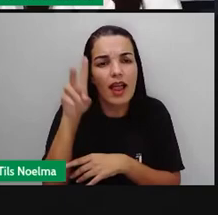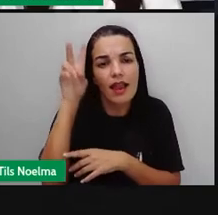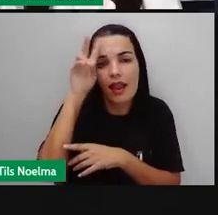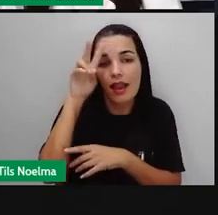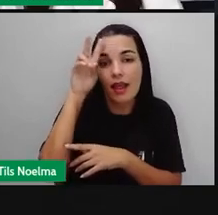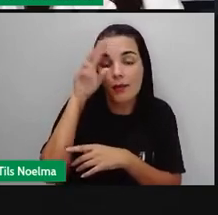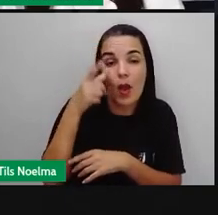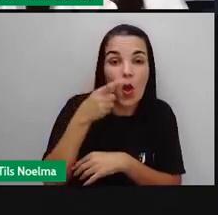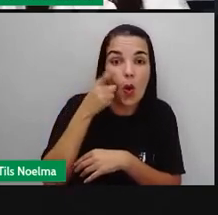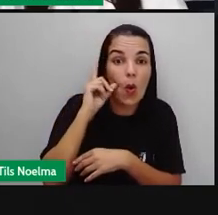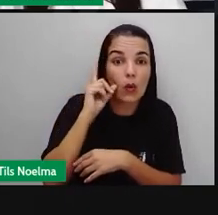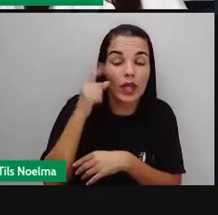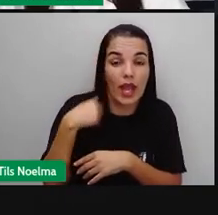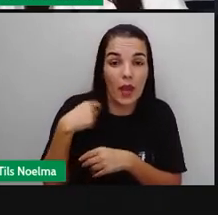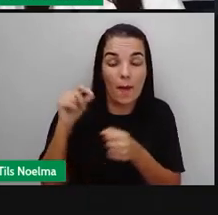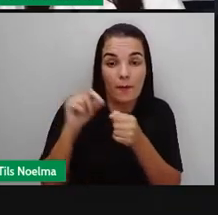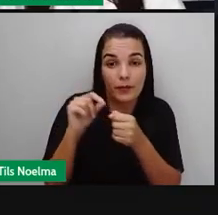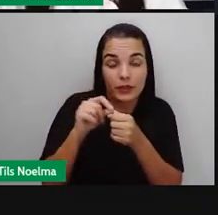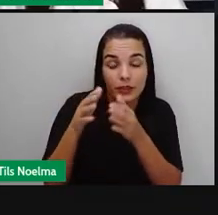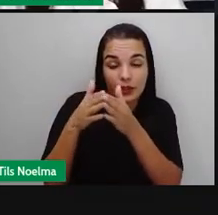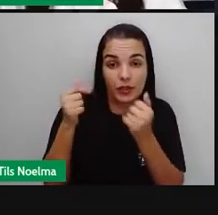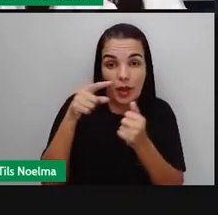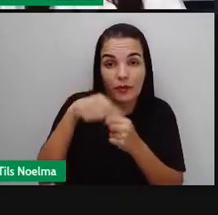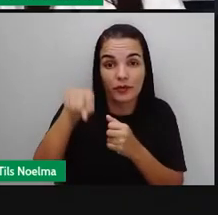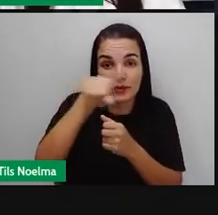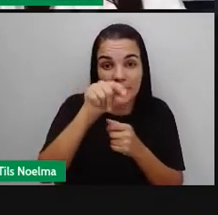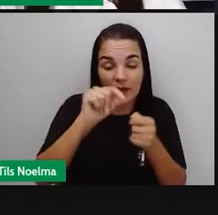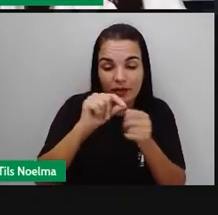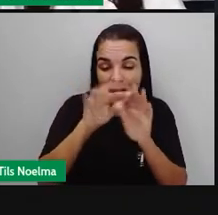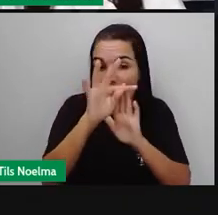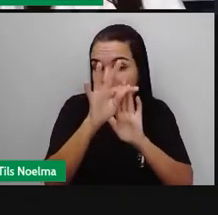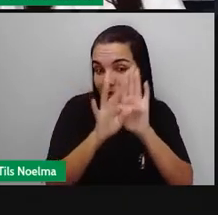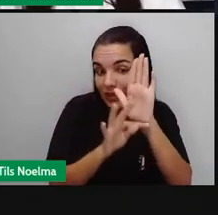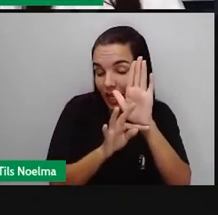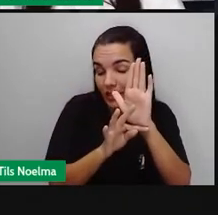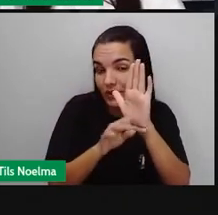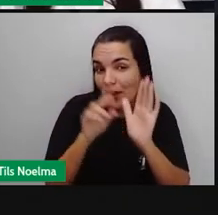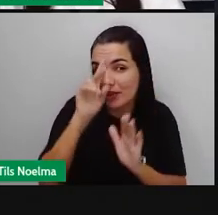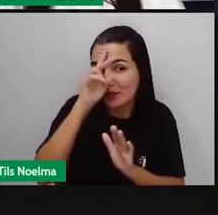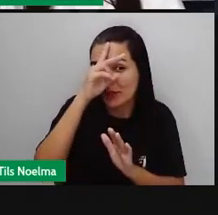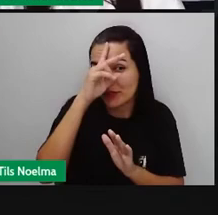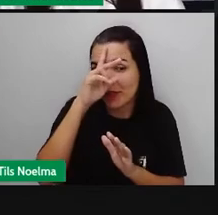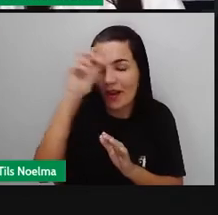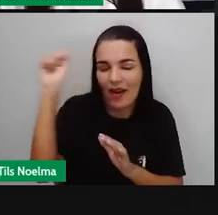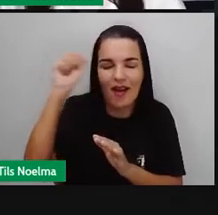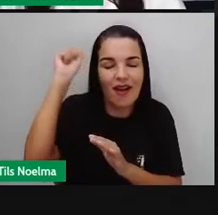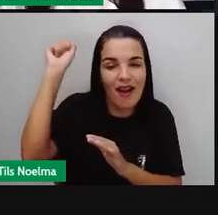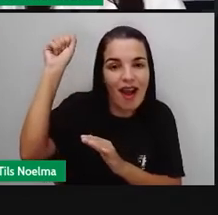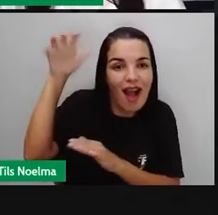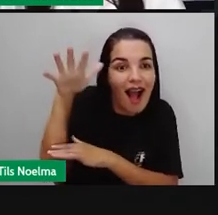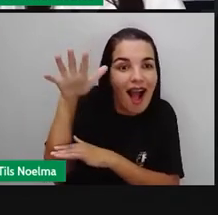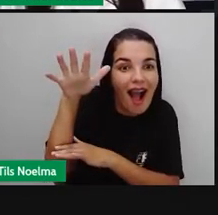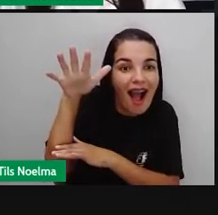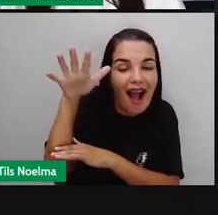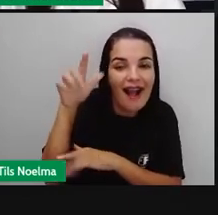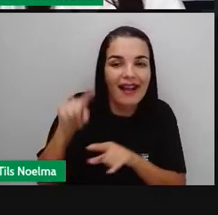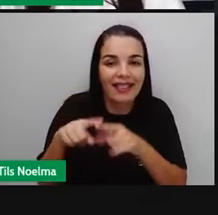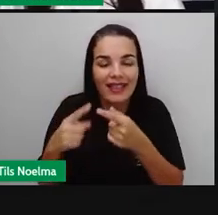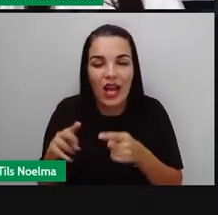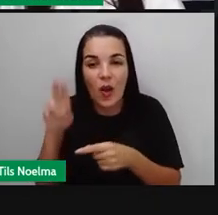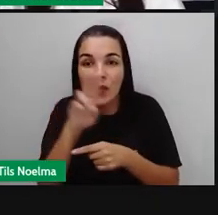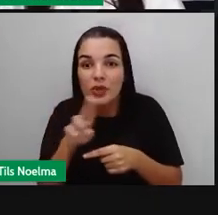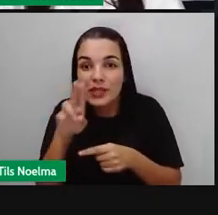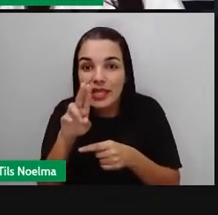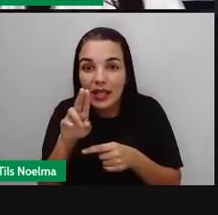fazerem, produzirem aí um conto de fadas, utilizando lá a nossa fábrica de